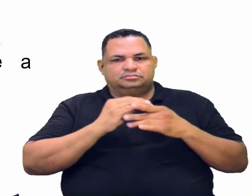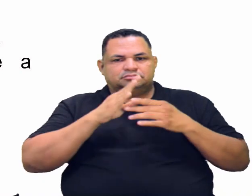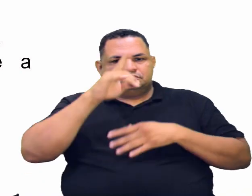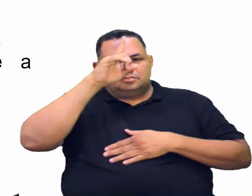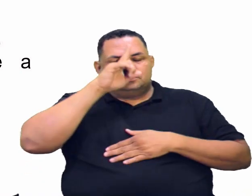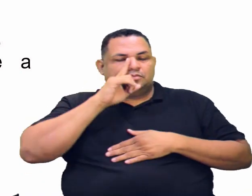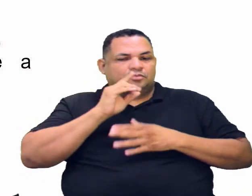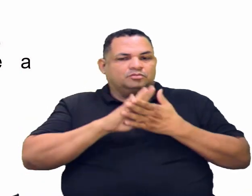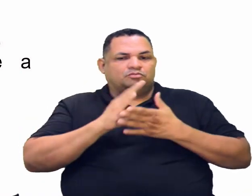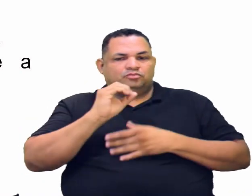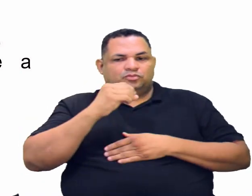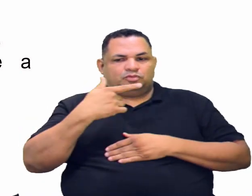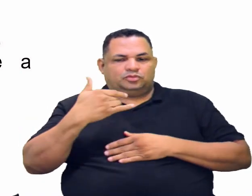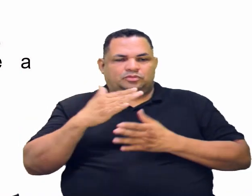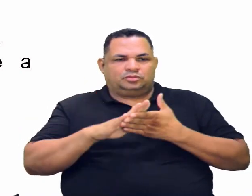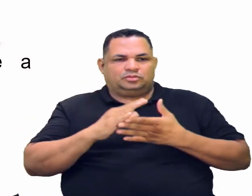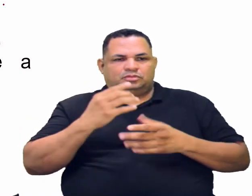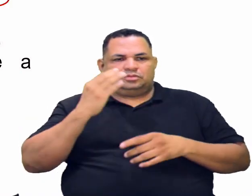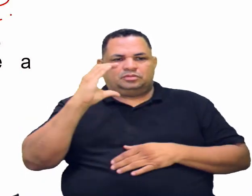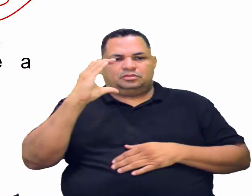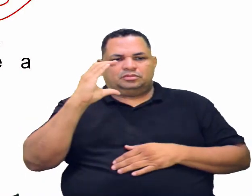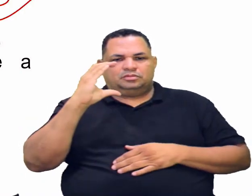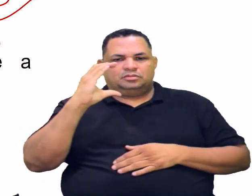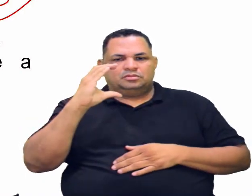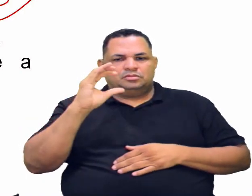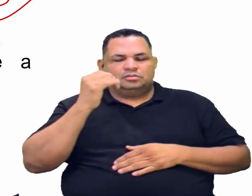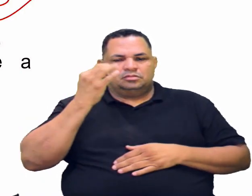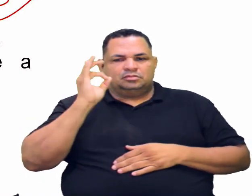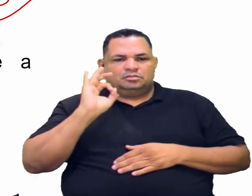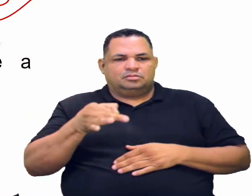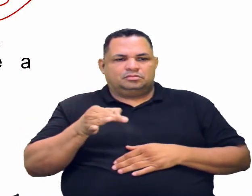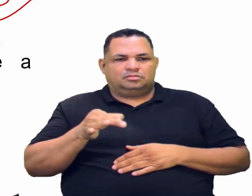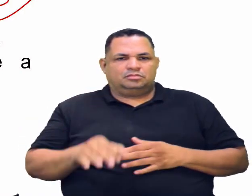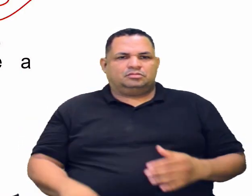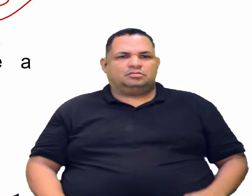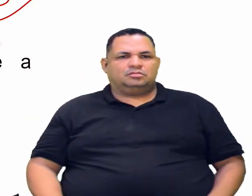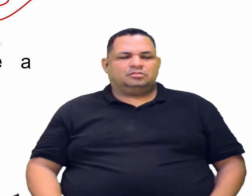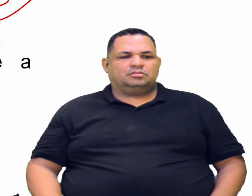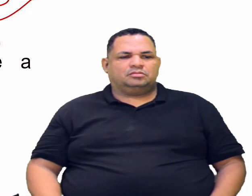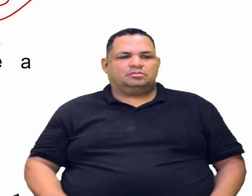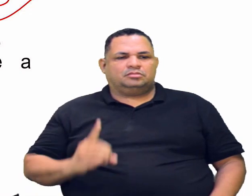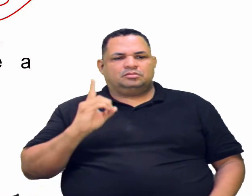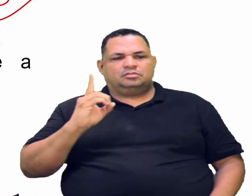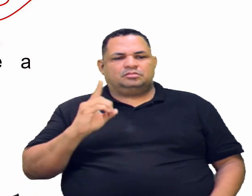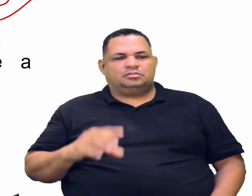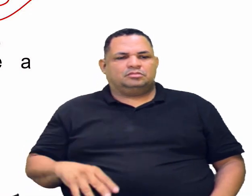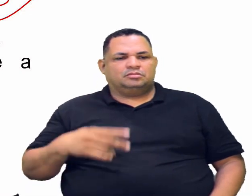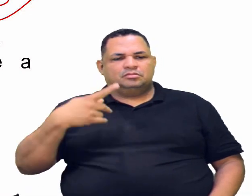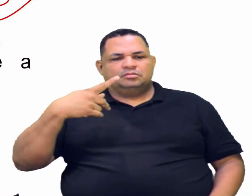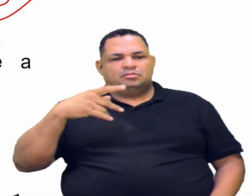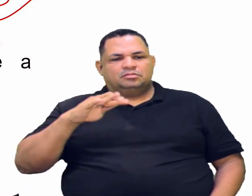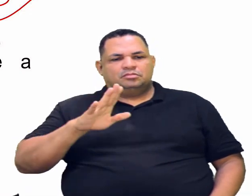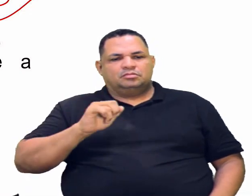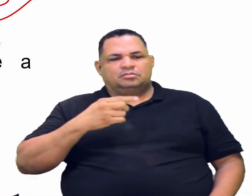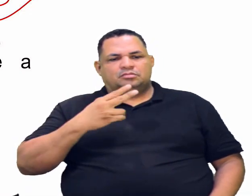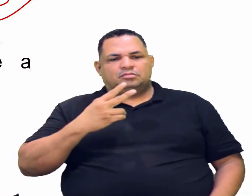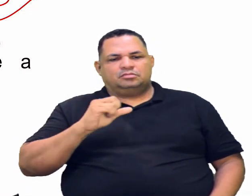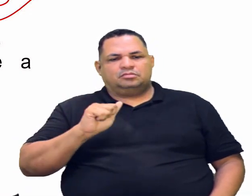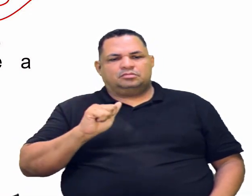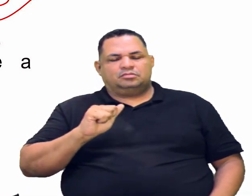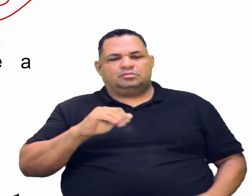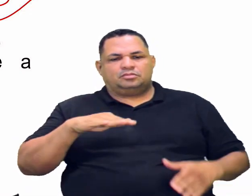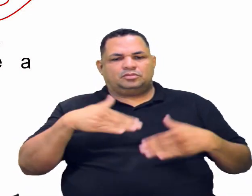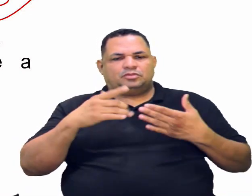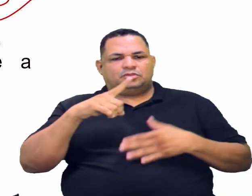do propan-2-ol, que é esse aqui. Então, a letra C, para mim, corretíssima. D, o propan-2-ol,